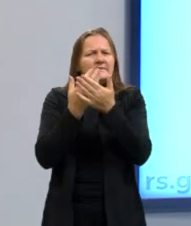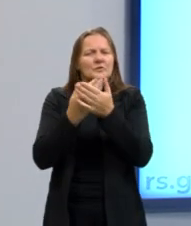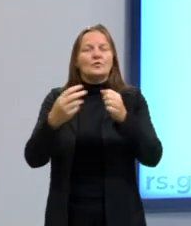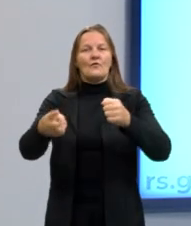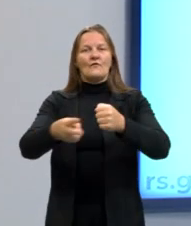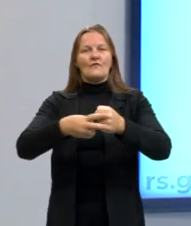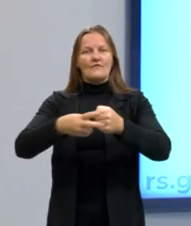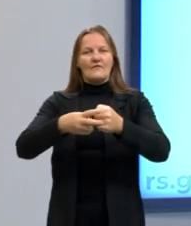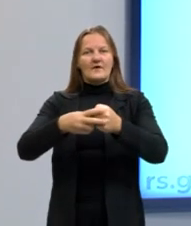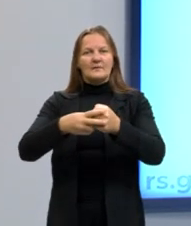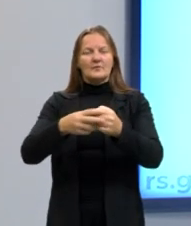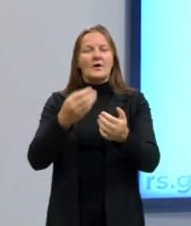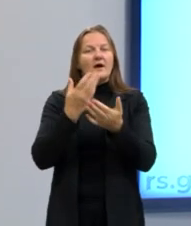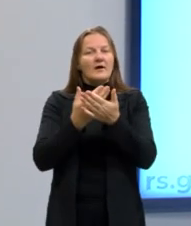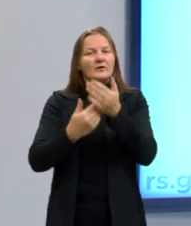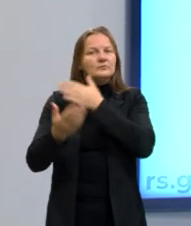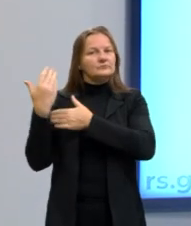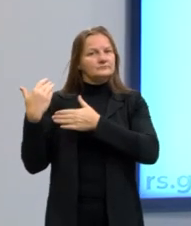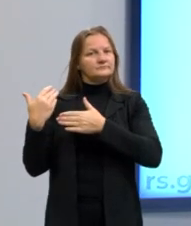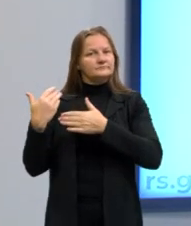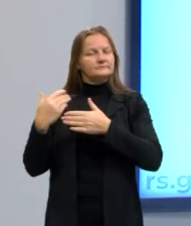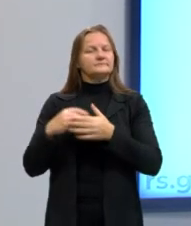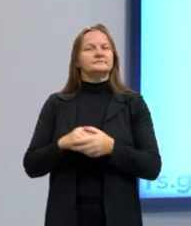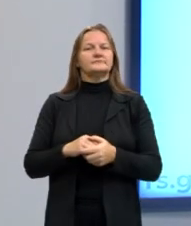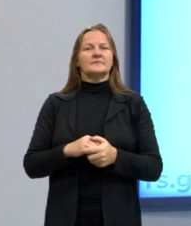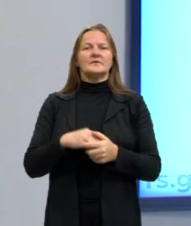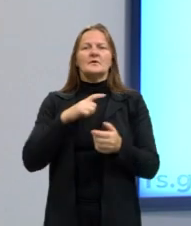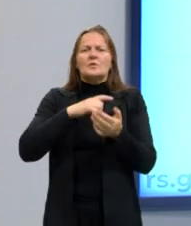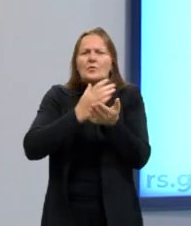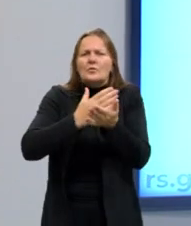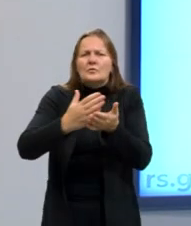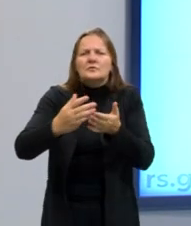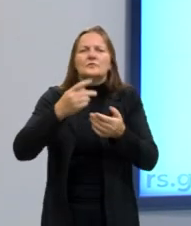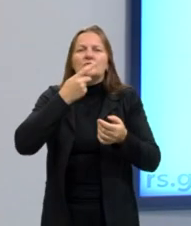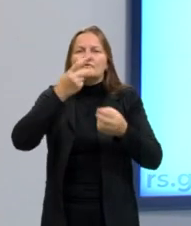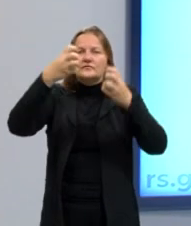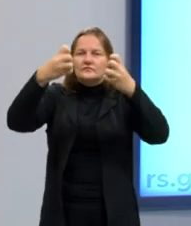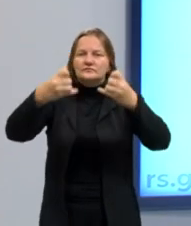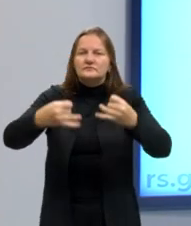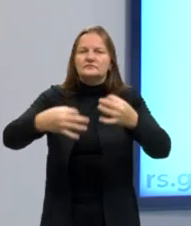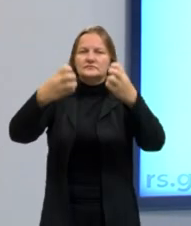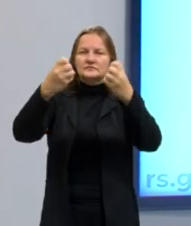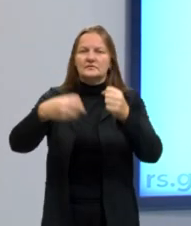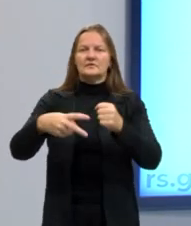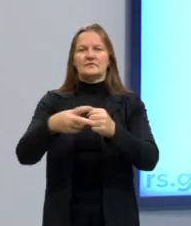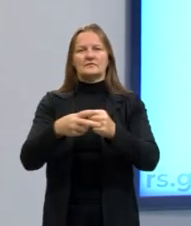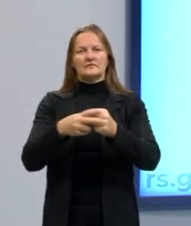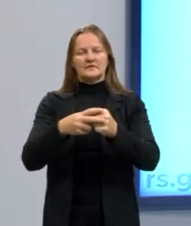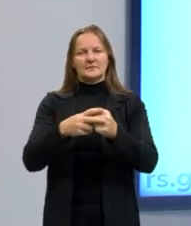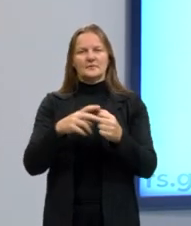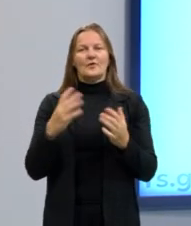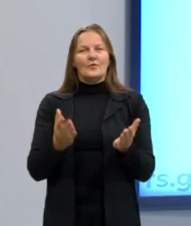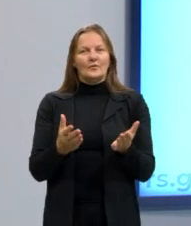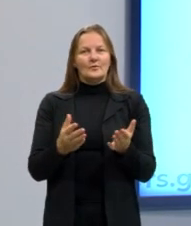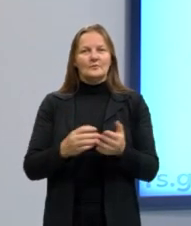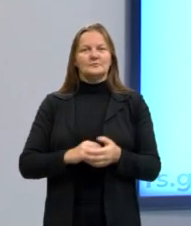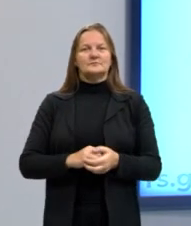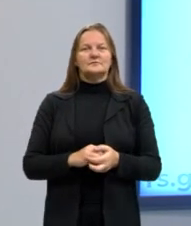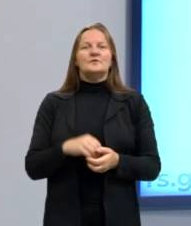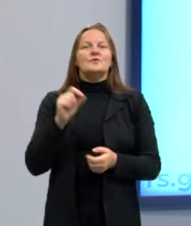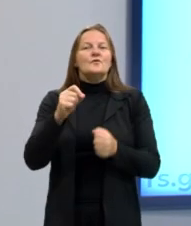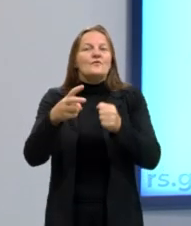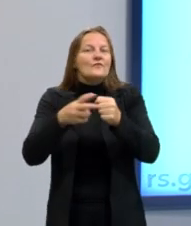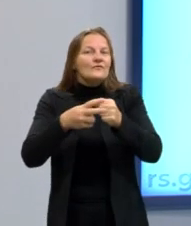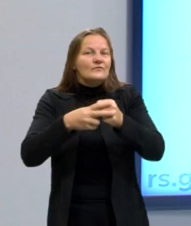verbo. Na aula passada, nós começamos também já a falar sobre o verbo. Começamos a falar que o